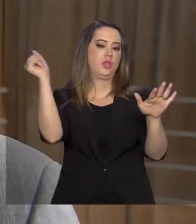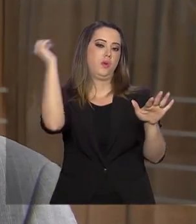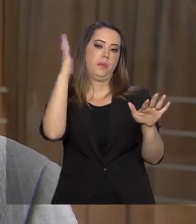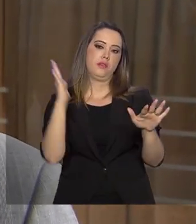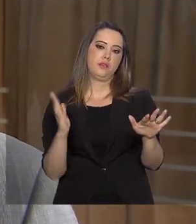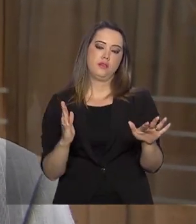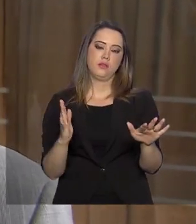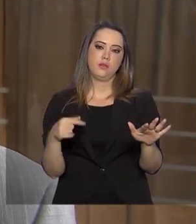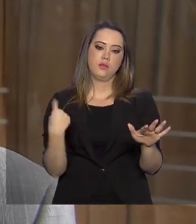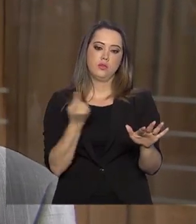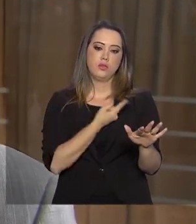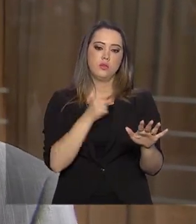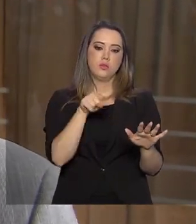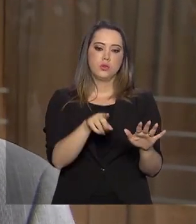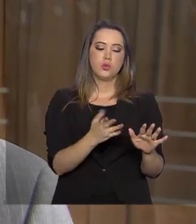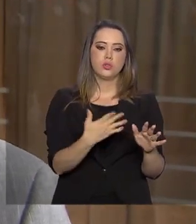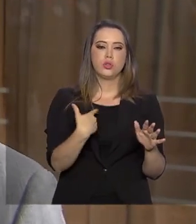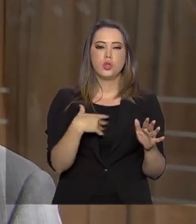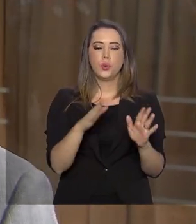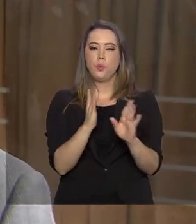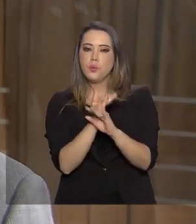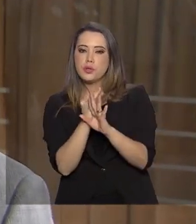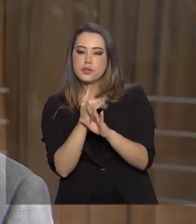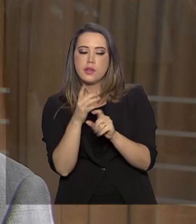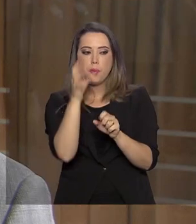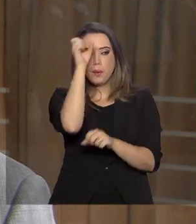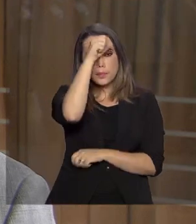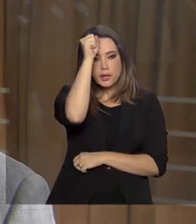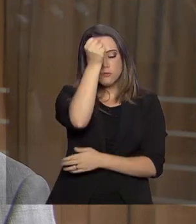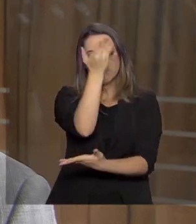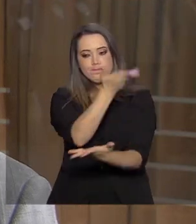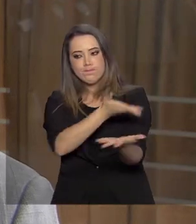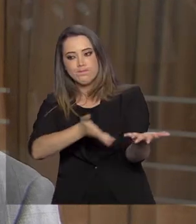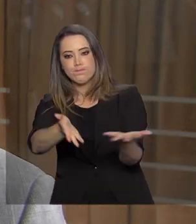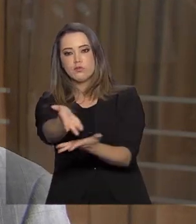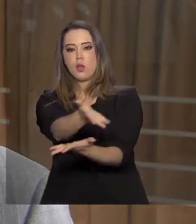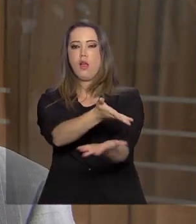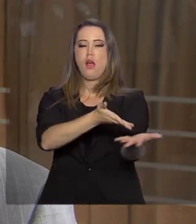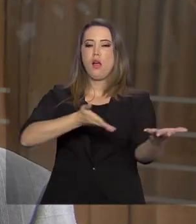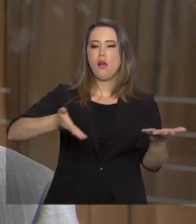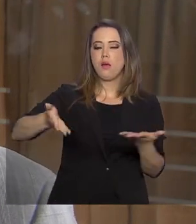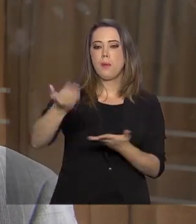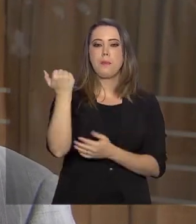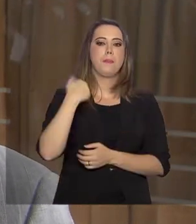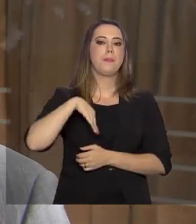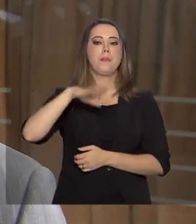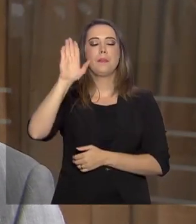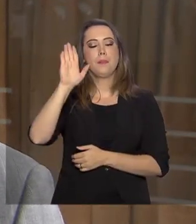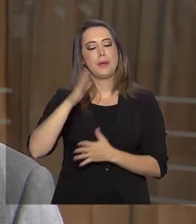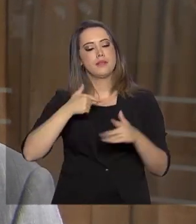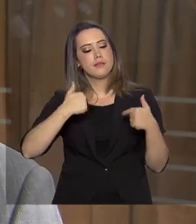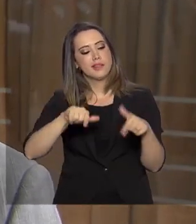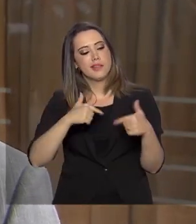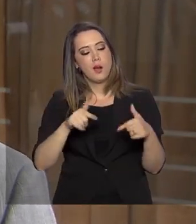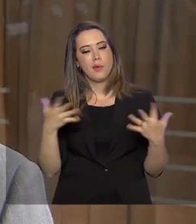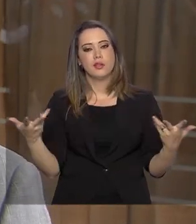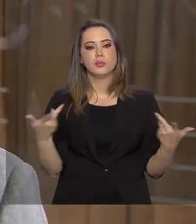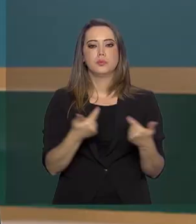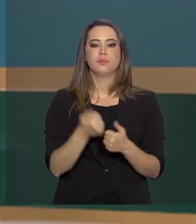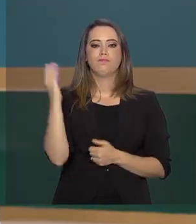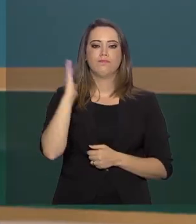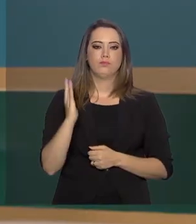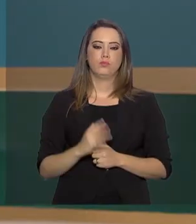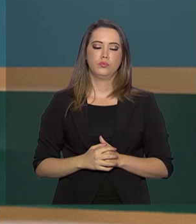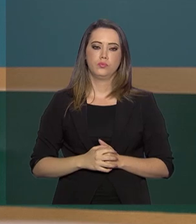a fim de que um município, uma equipe, aprenda com a outra e a gente possa ter mais boas práticas difundidas no Brasil.